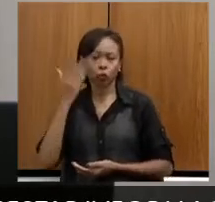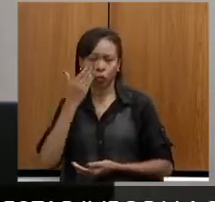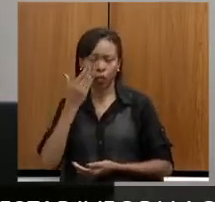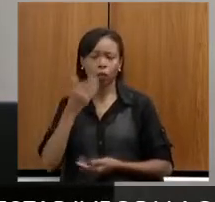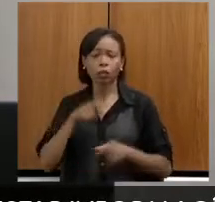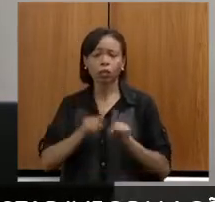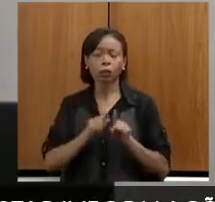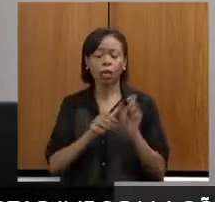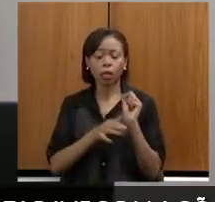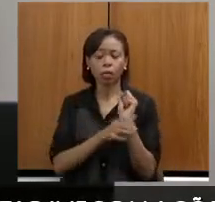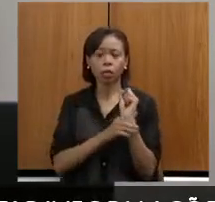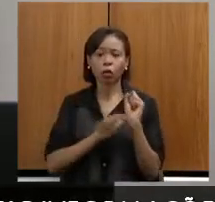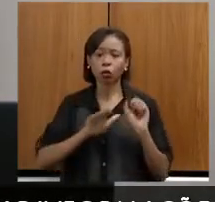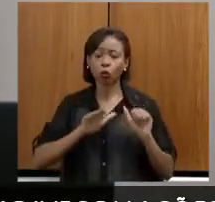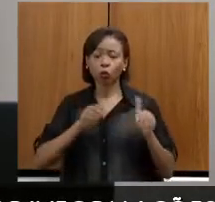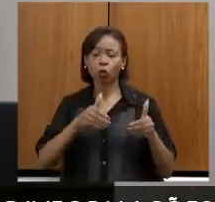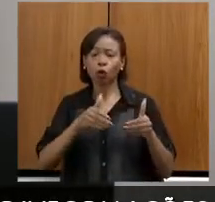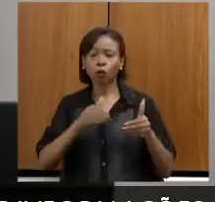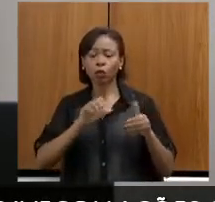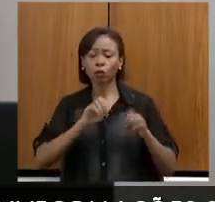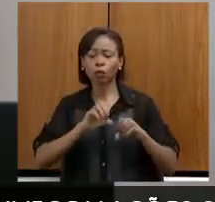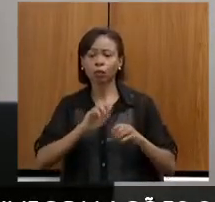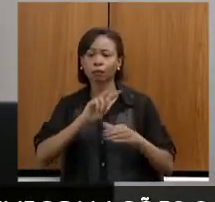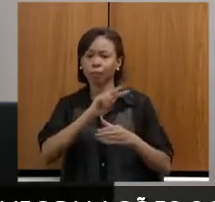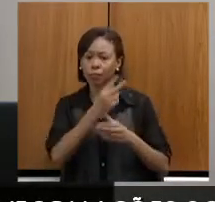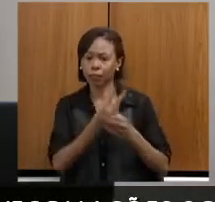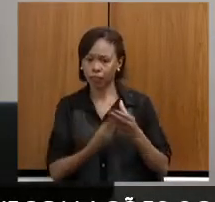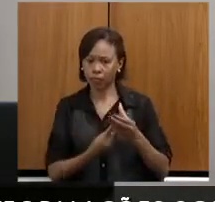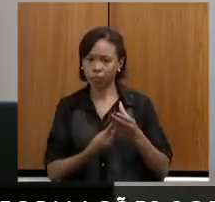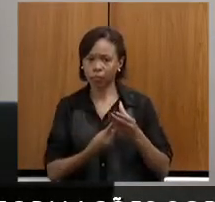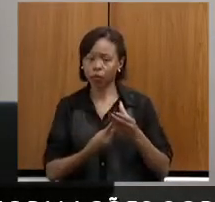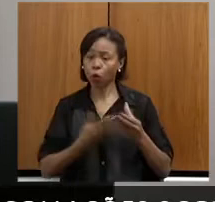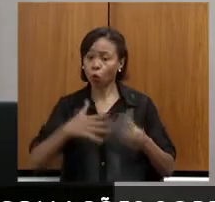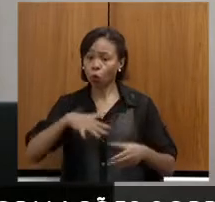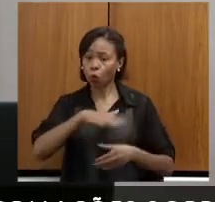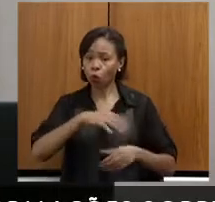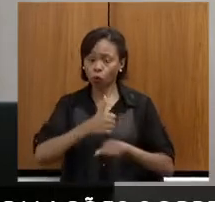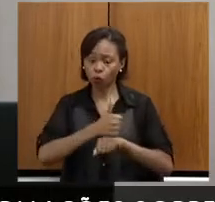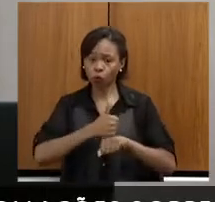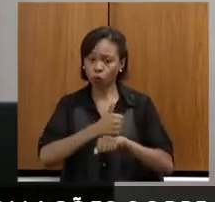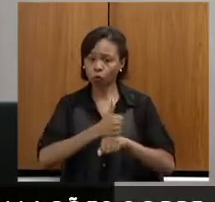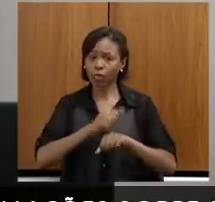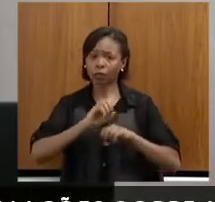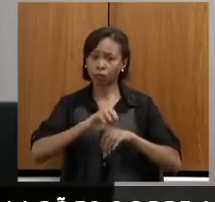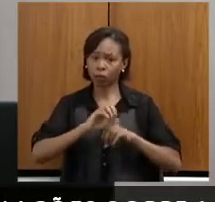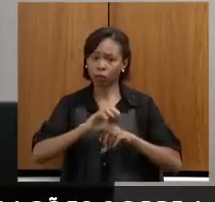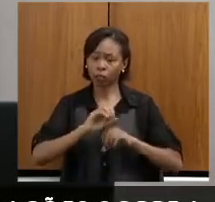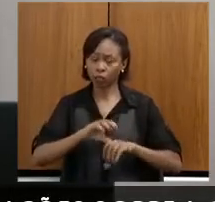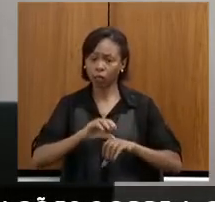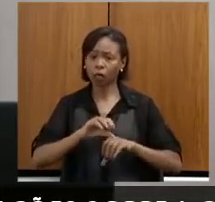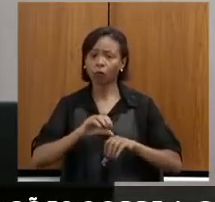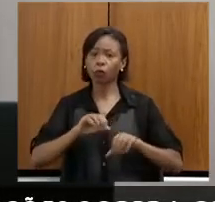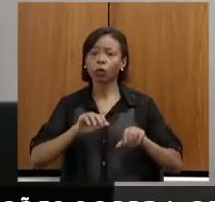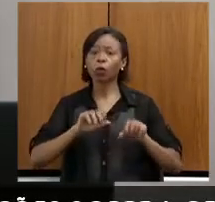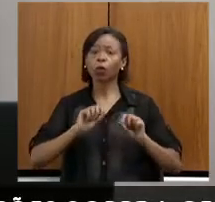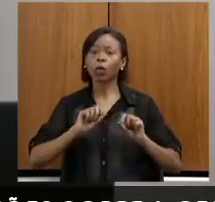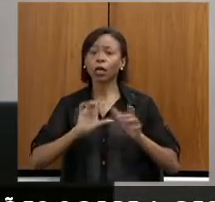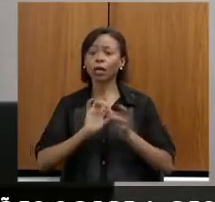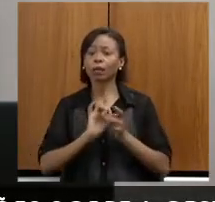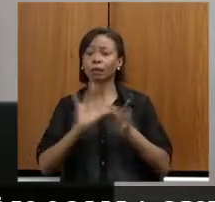educacional bilingue para os profissionais da educação e a disponibilização dos recursos